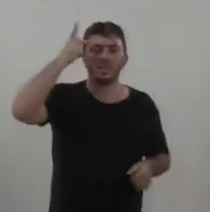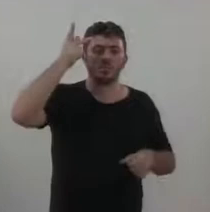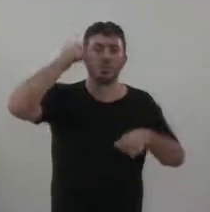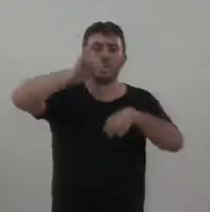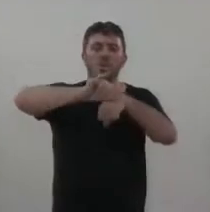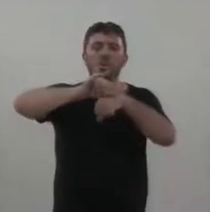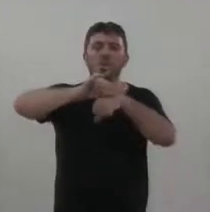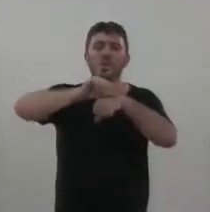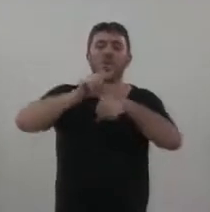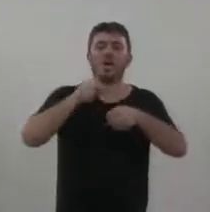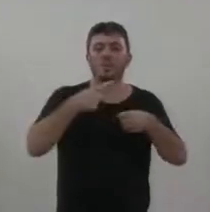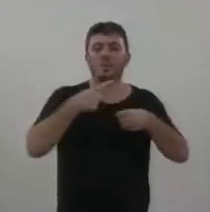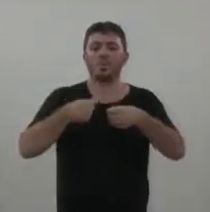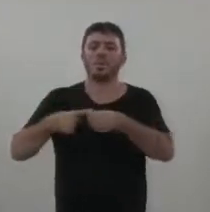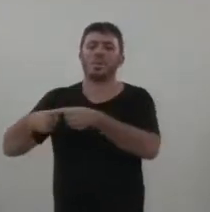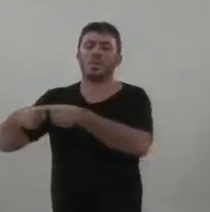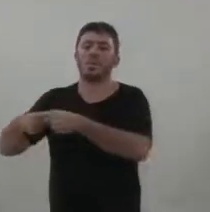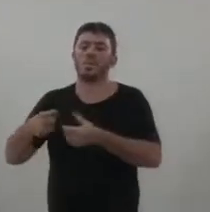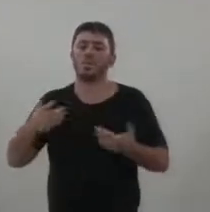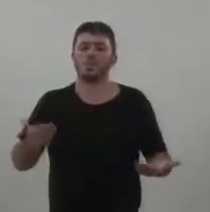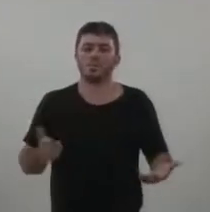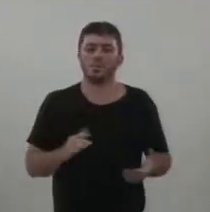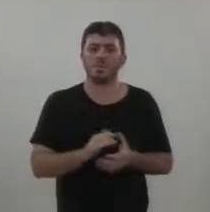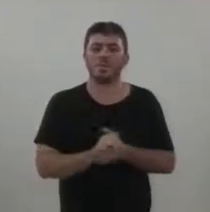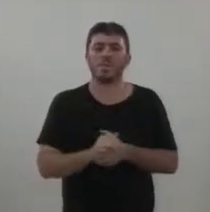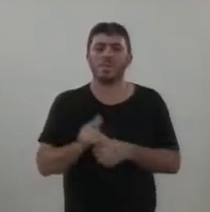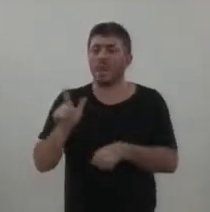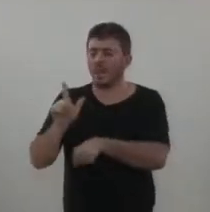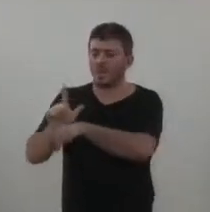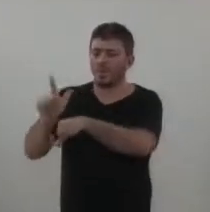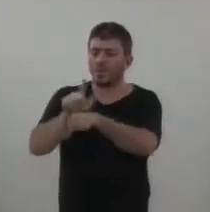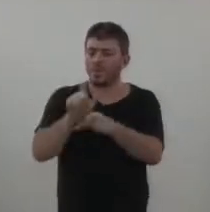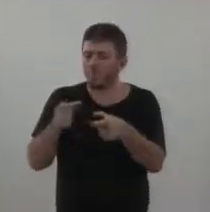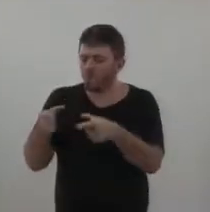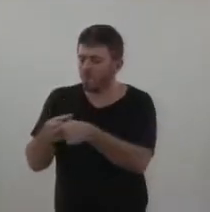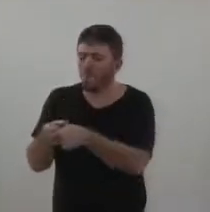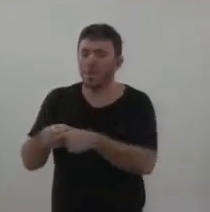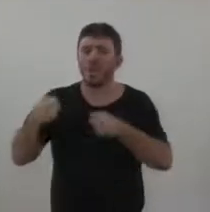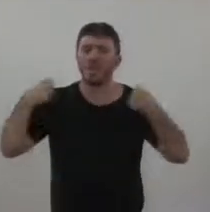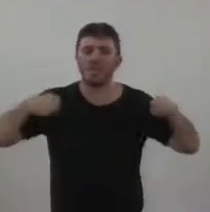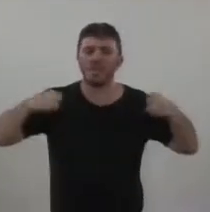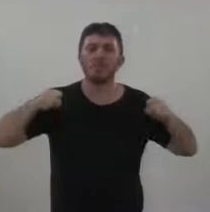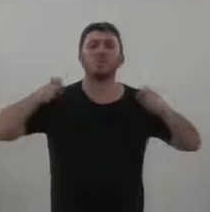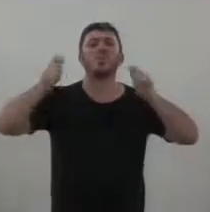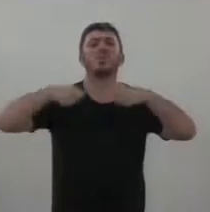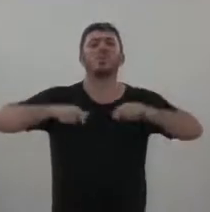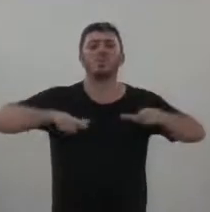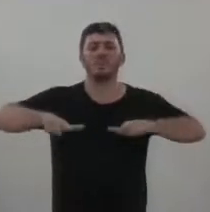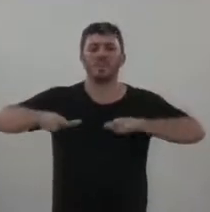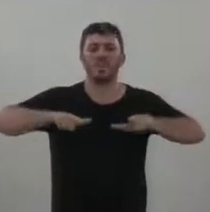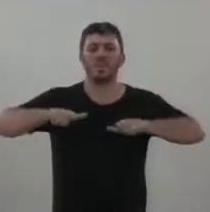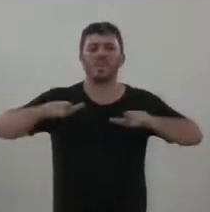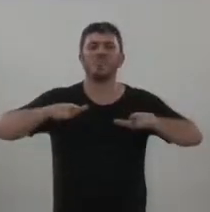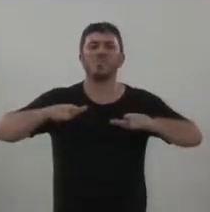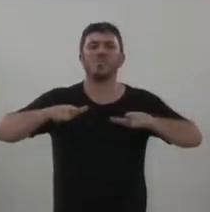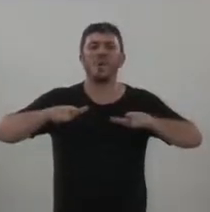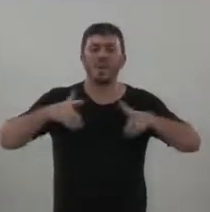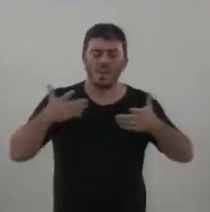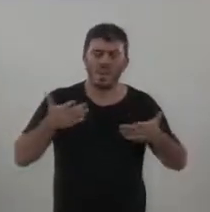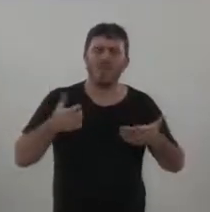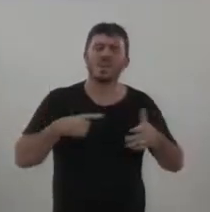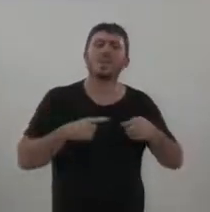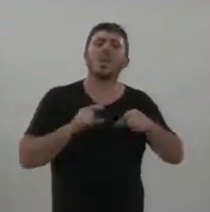está achatando realmente os pequenos comércios, as academias que poderiam trabalhar com um número reduzido, mas